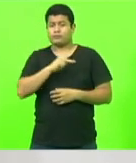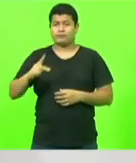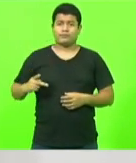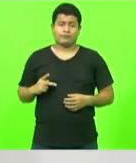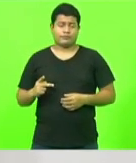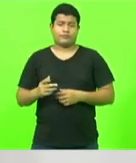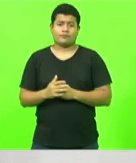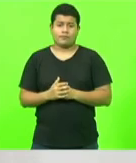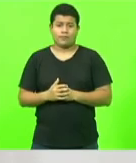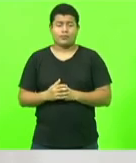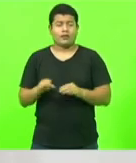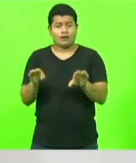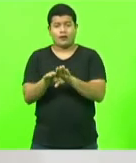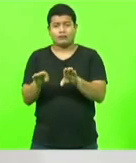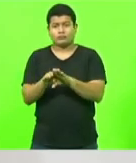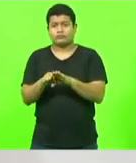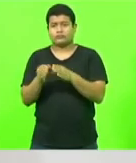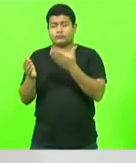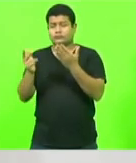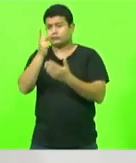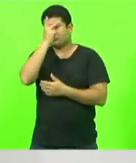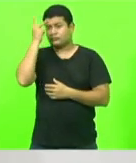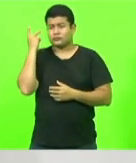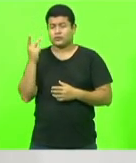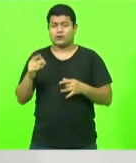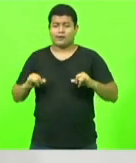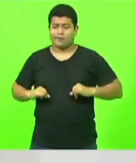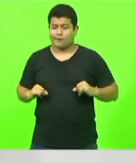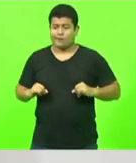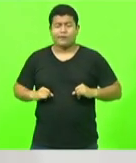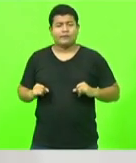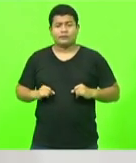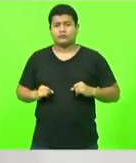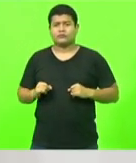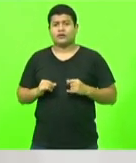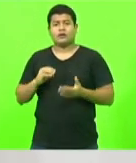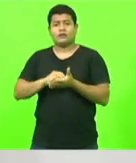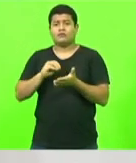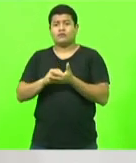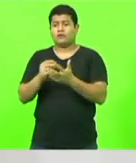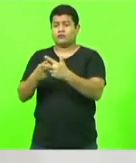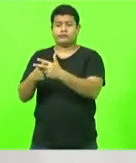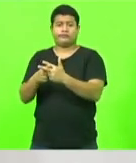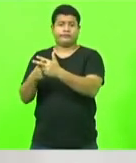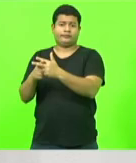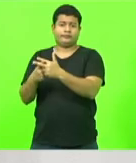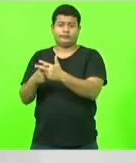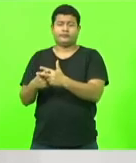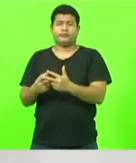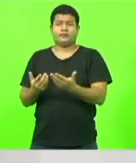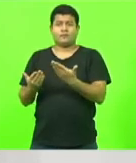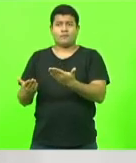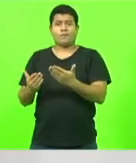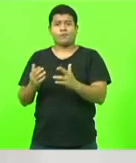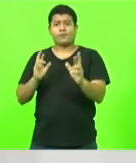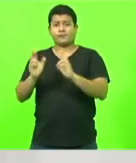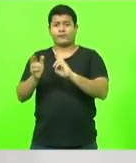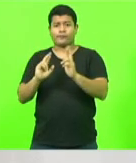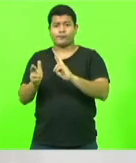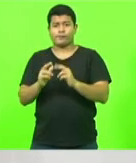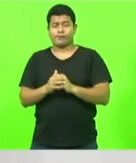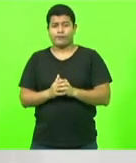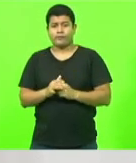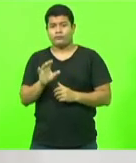pessoas, cidadãos catarinenses, têm que sofrer com as consequências da falta de manutenção dessas rodovias. E quero aqui elencar, para